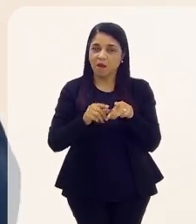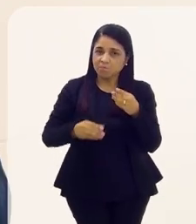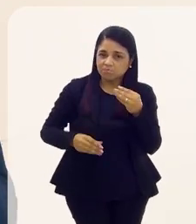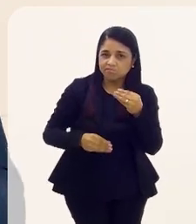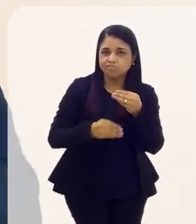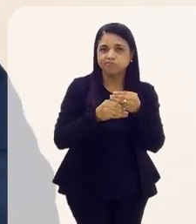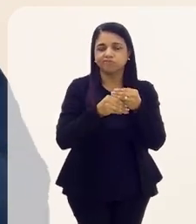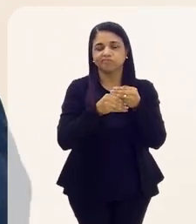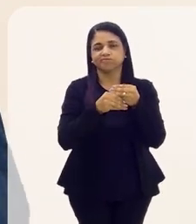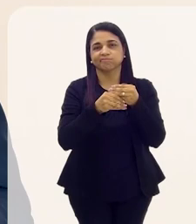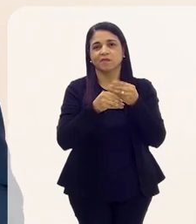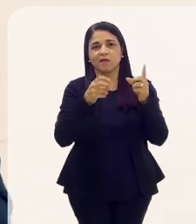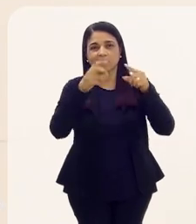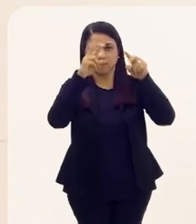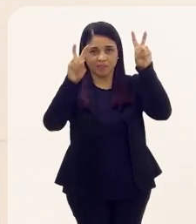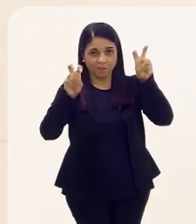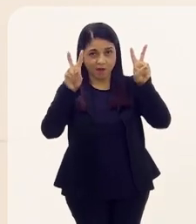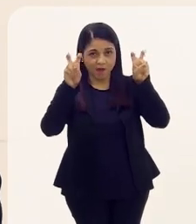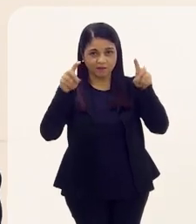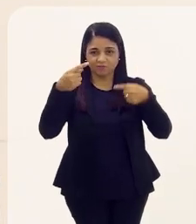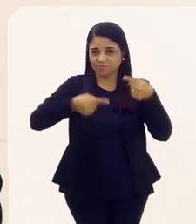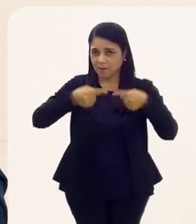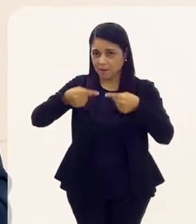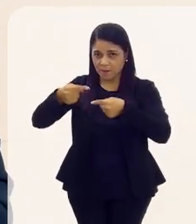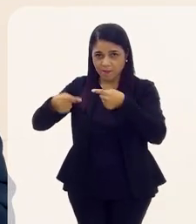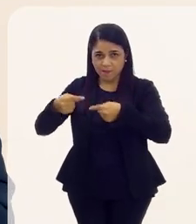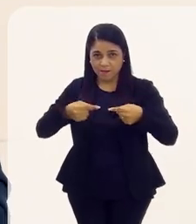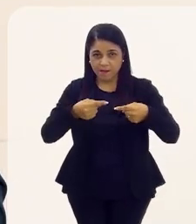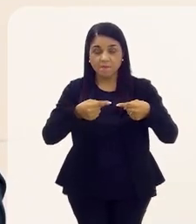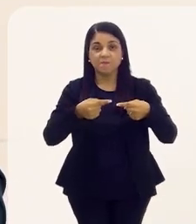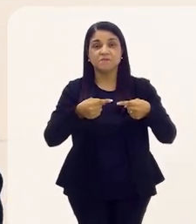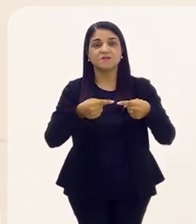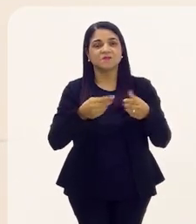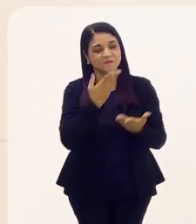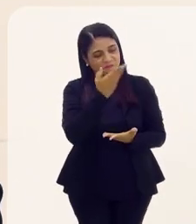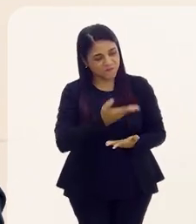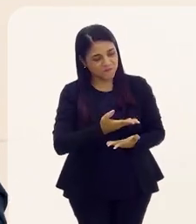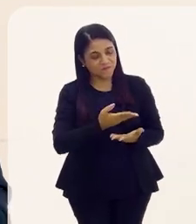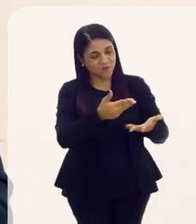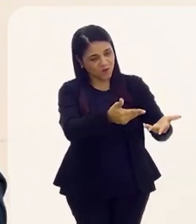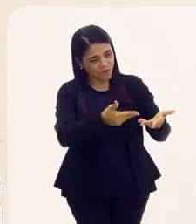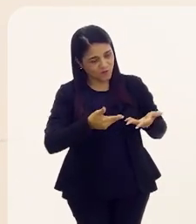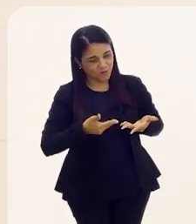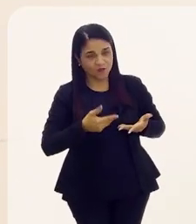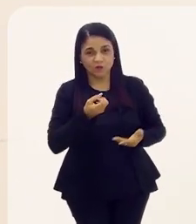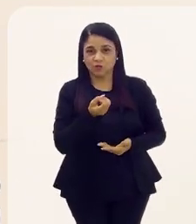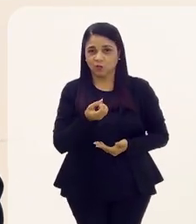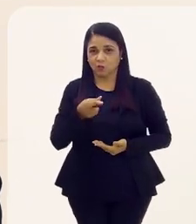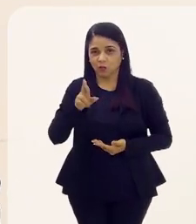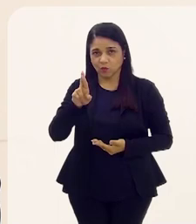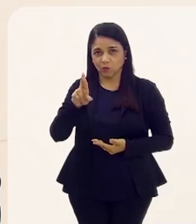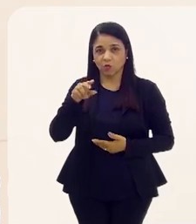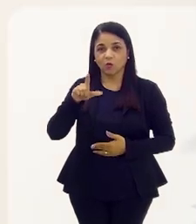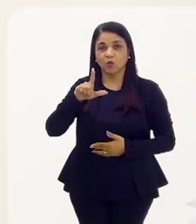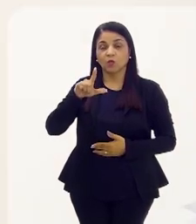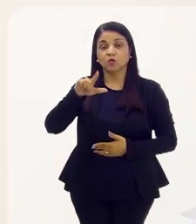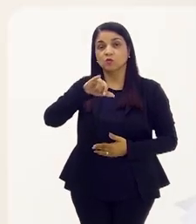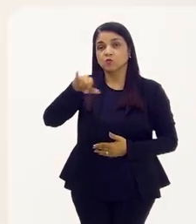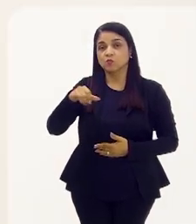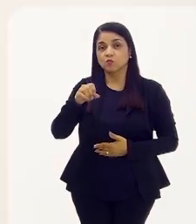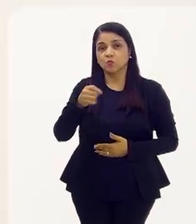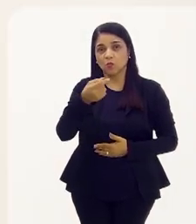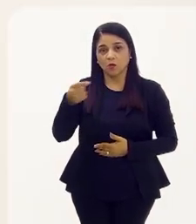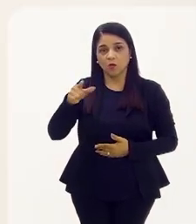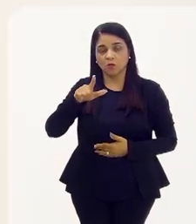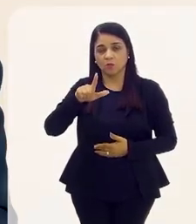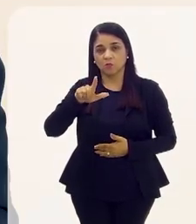incrementar e fomentar esse debate, nós contamos aqui com a presença do nosso convidado, o doutor João Luiz